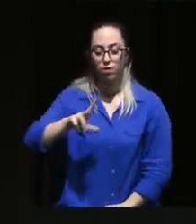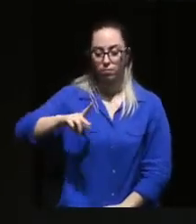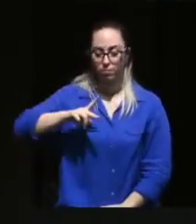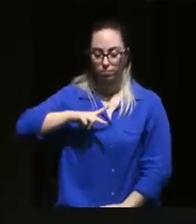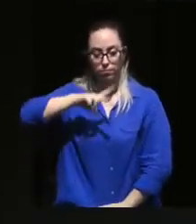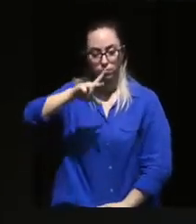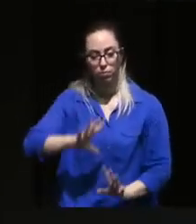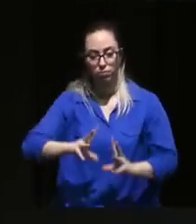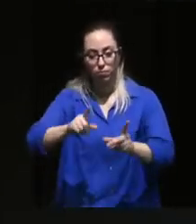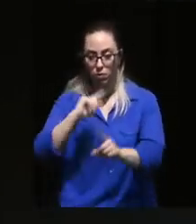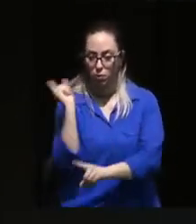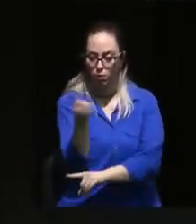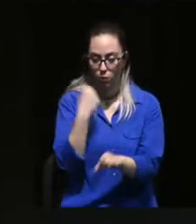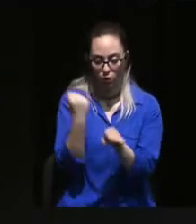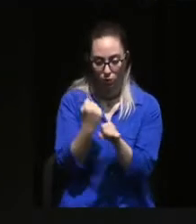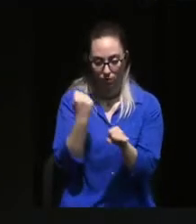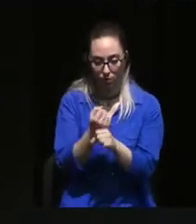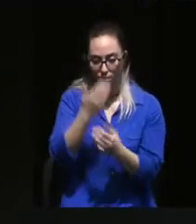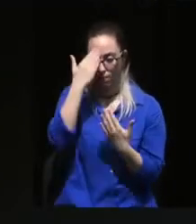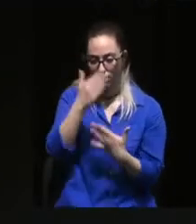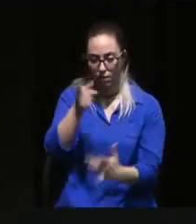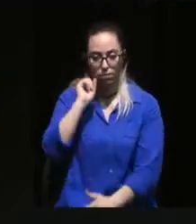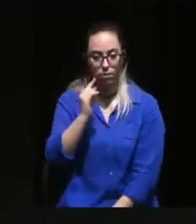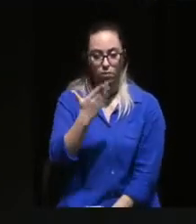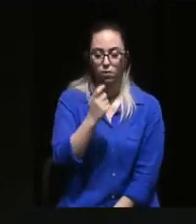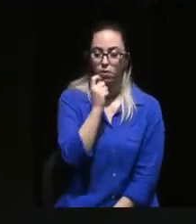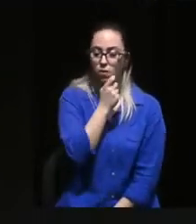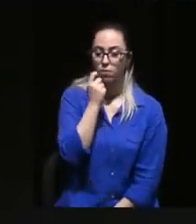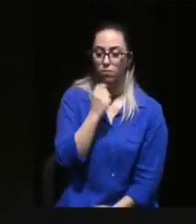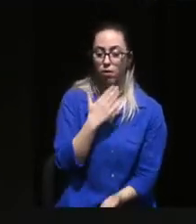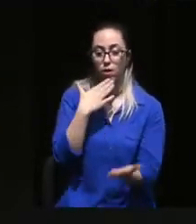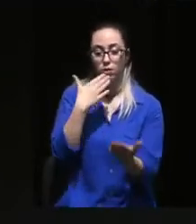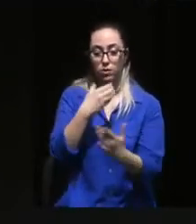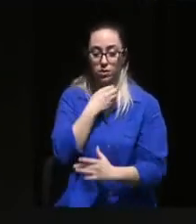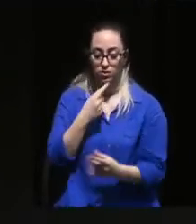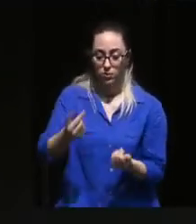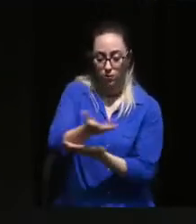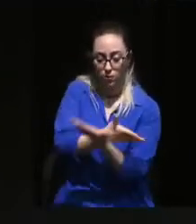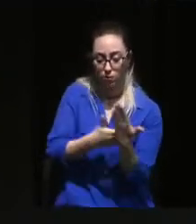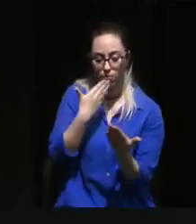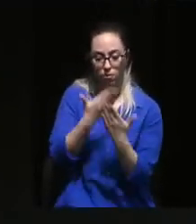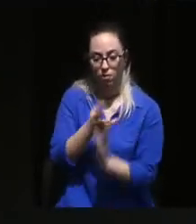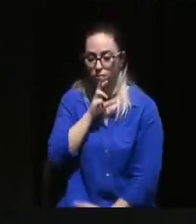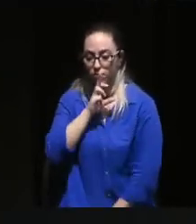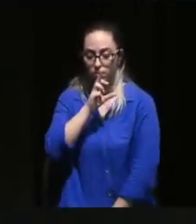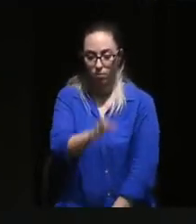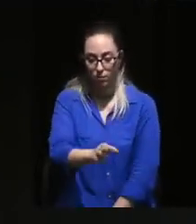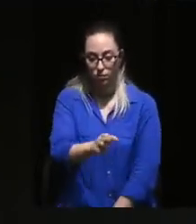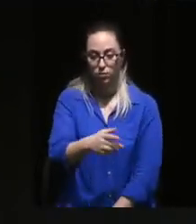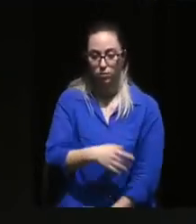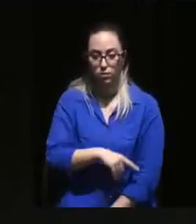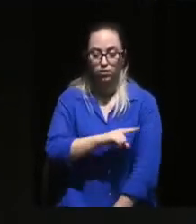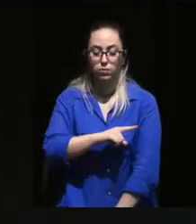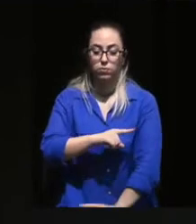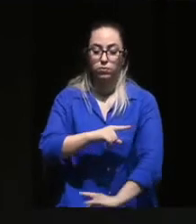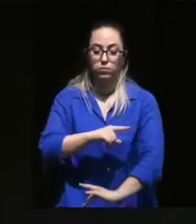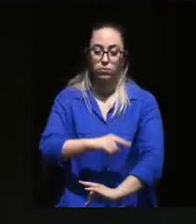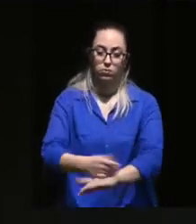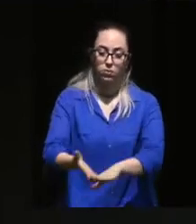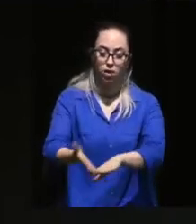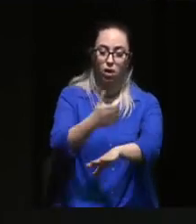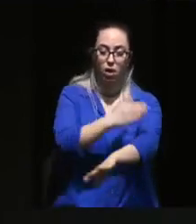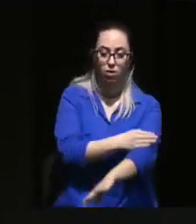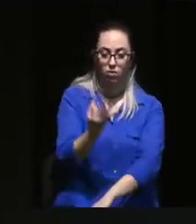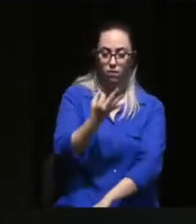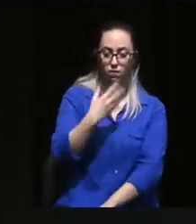Vamos celebrar o 1º de maio. A crise económica que se faz sentir leva-nos a relembrar a resposta dada à crise das dívidas soberanas que ocelou a Europa na